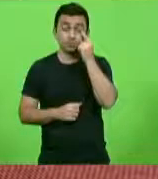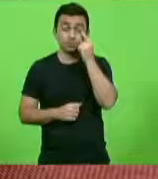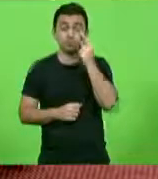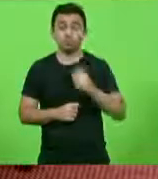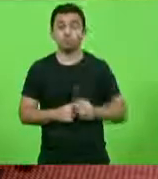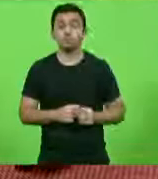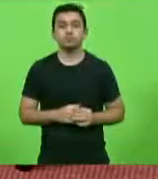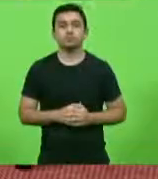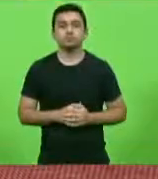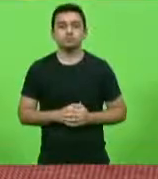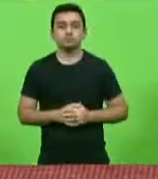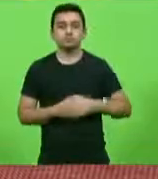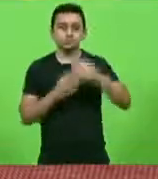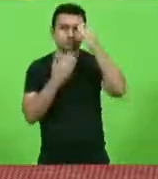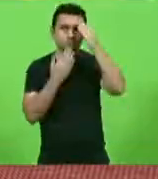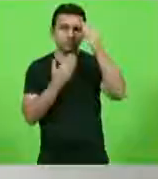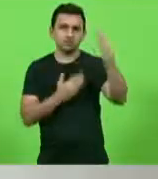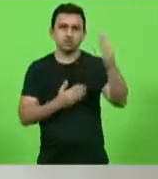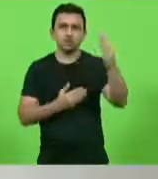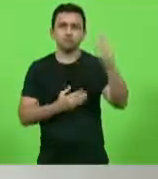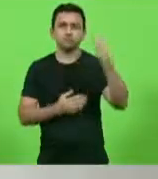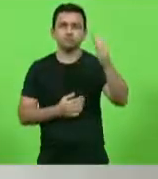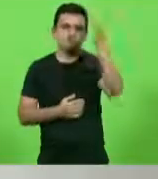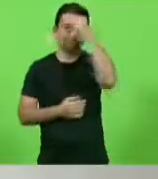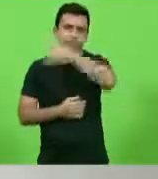Obrigado, deputado Fabiano da Luz.